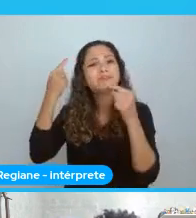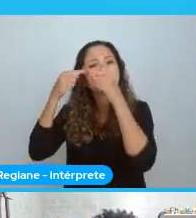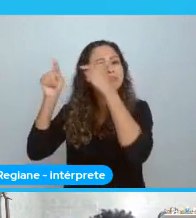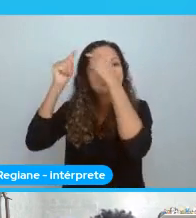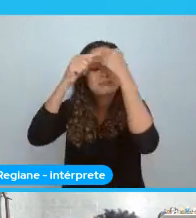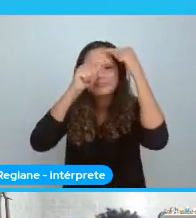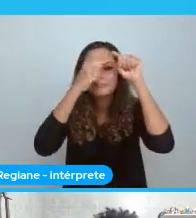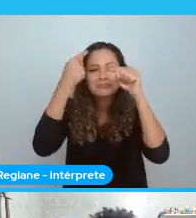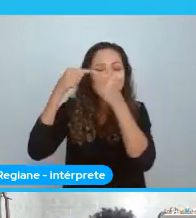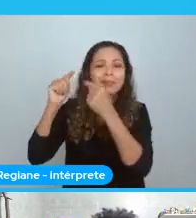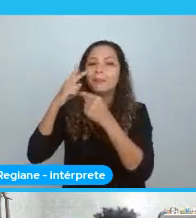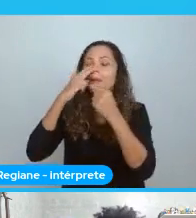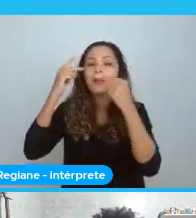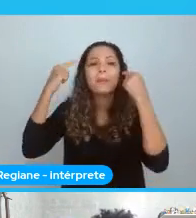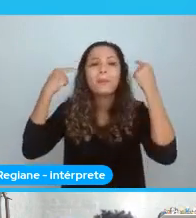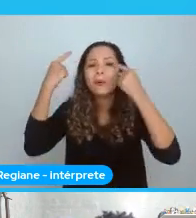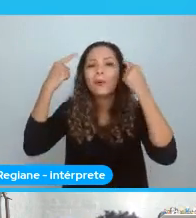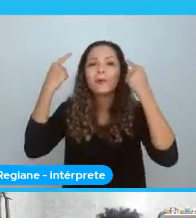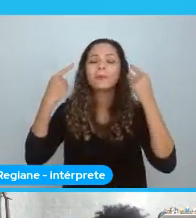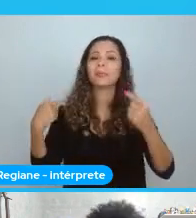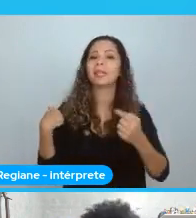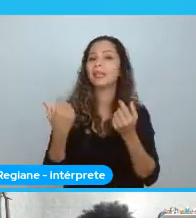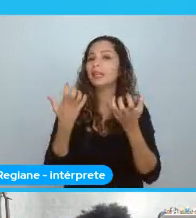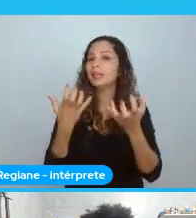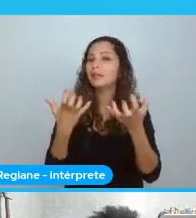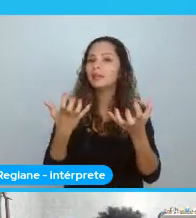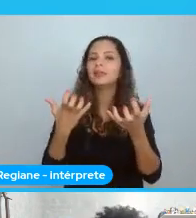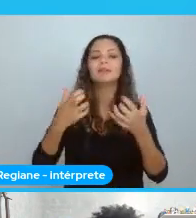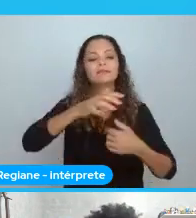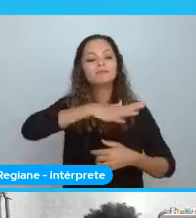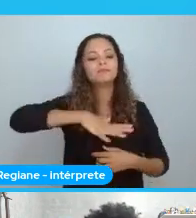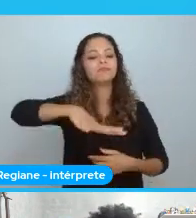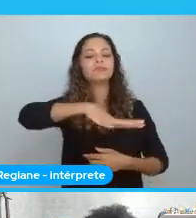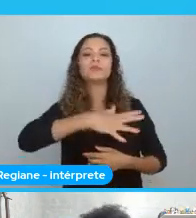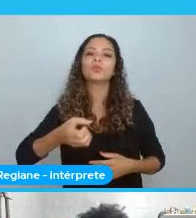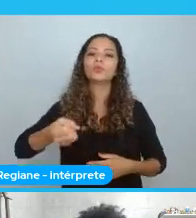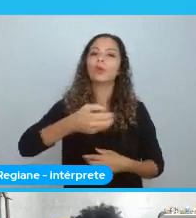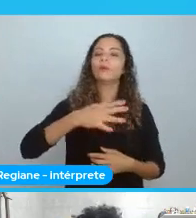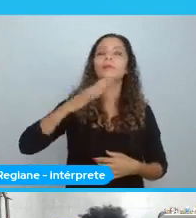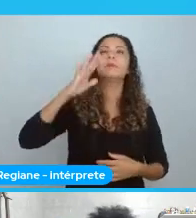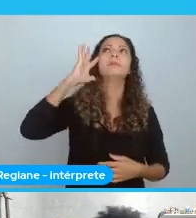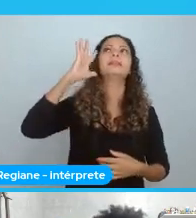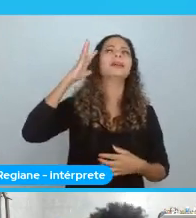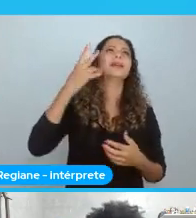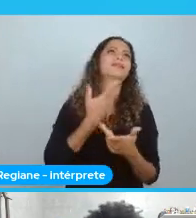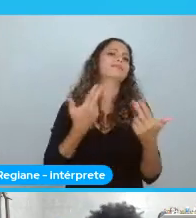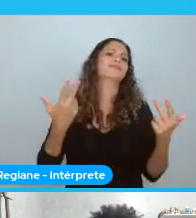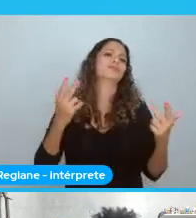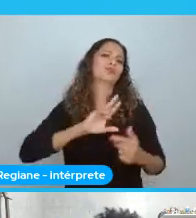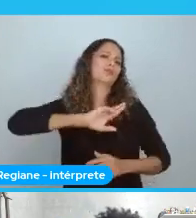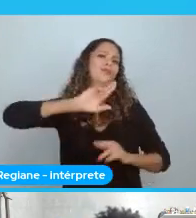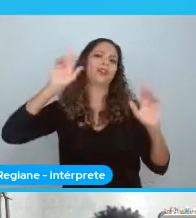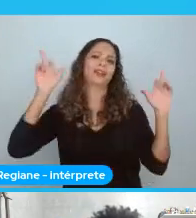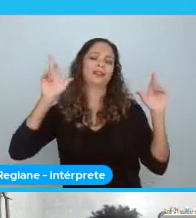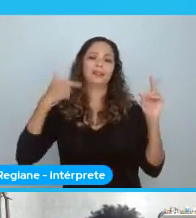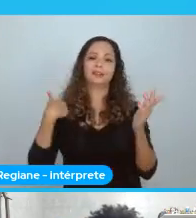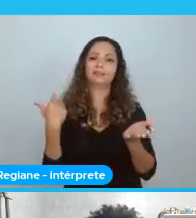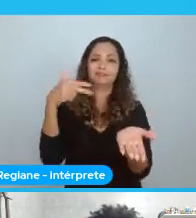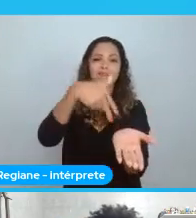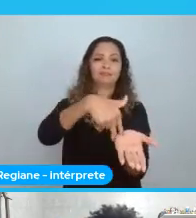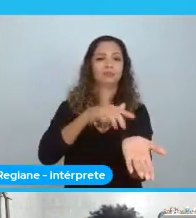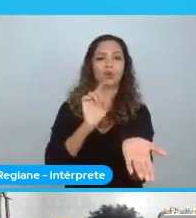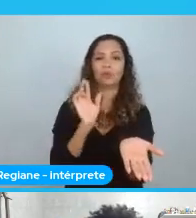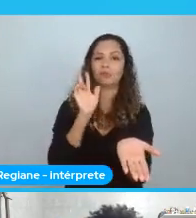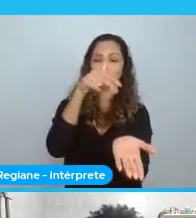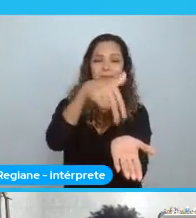maluco. Porque tudo que eu queria era estar em novas áreas. Pensar em novas coisas. Então, eu só estava ali. E aí,